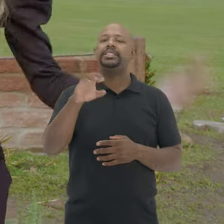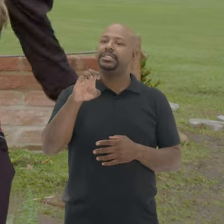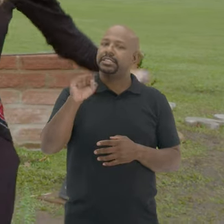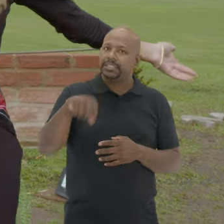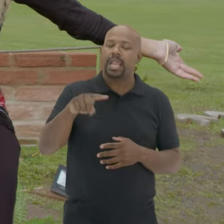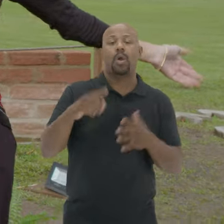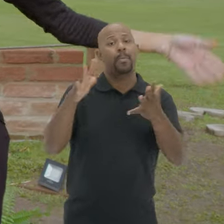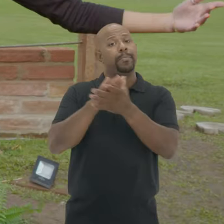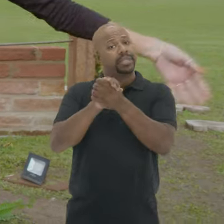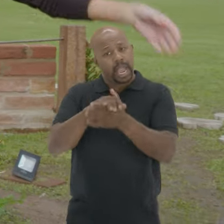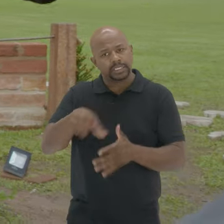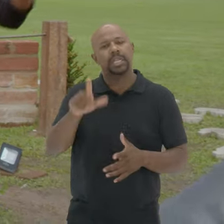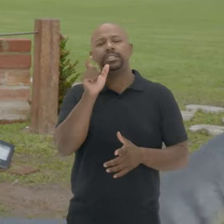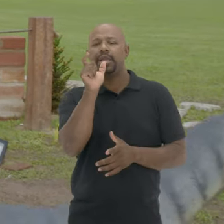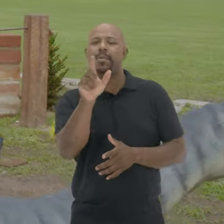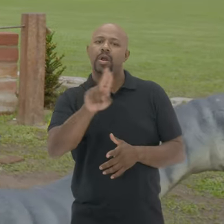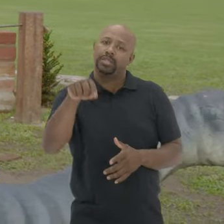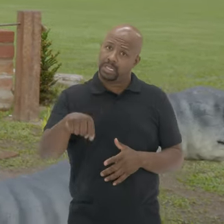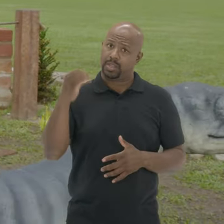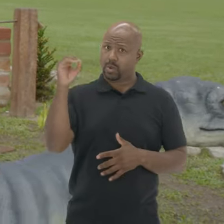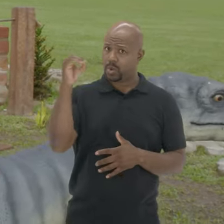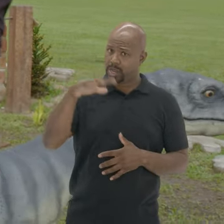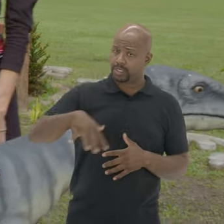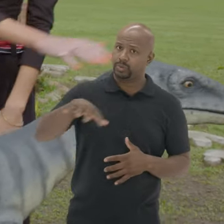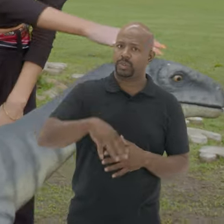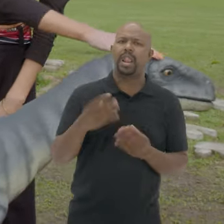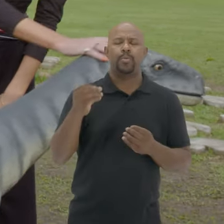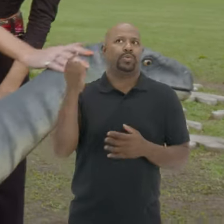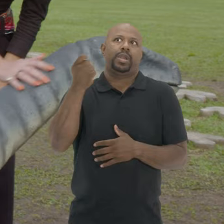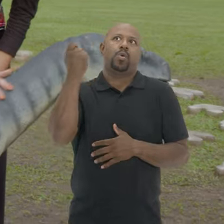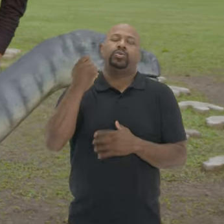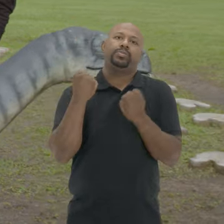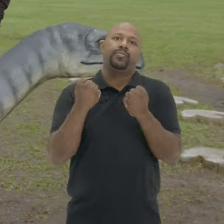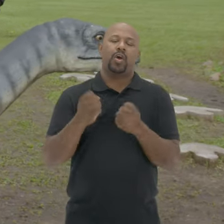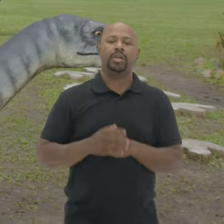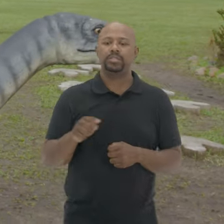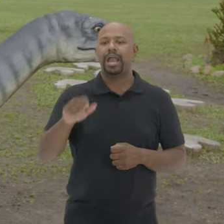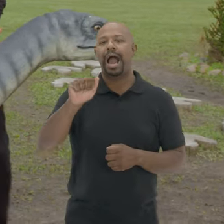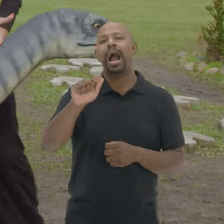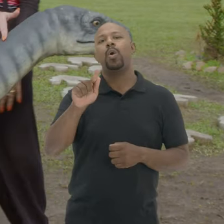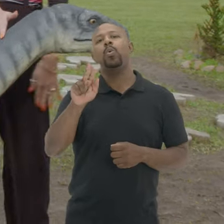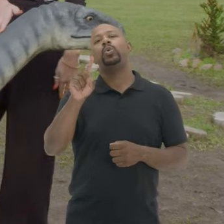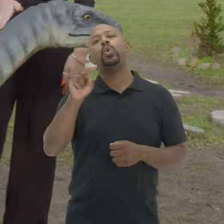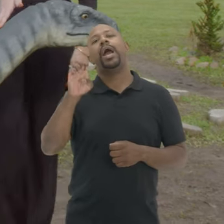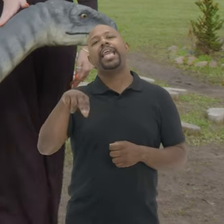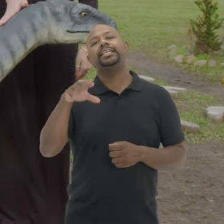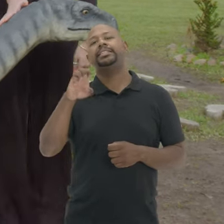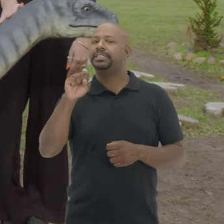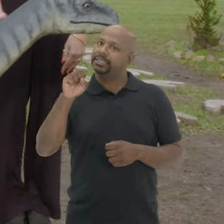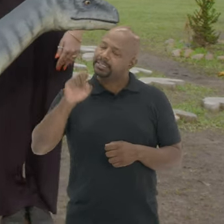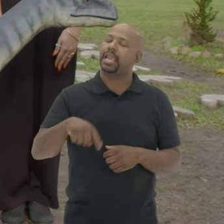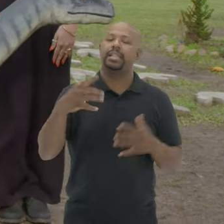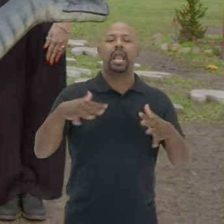É um bem bagual Né? Uma homenagem É esse termo Que a gente usa Aqui no Rio Grande do Sul Porque ele é muito gaúcho Muito forte E o agudoensis Uma